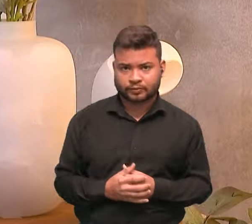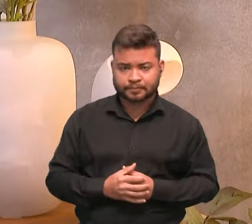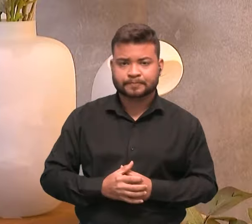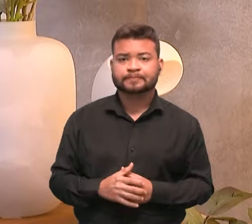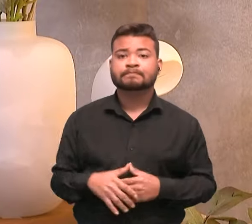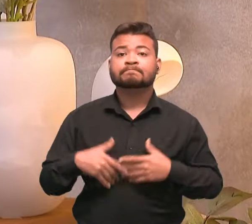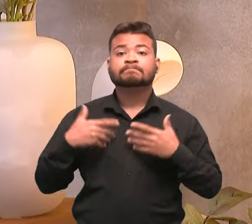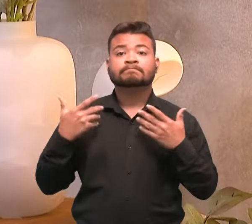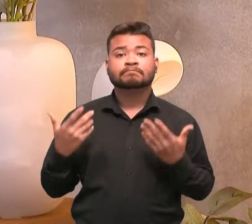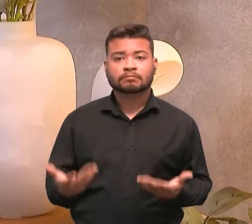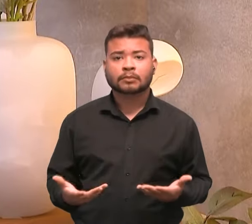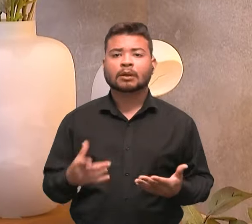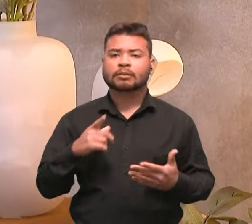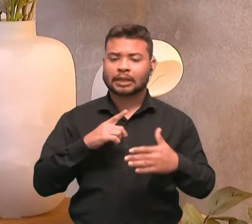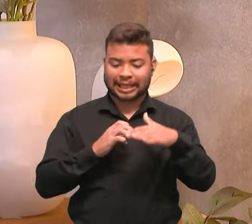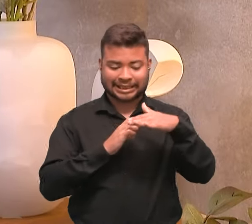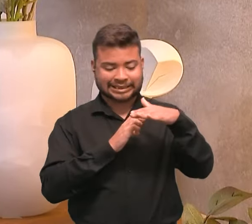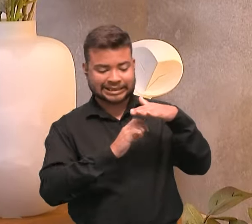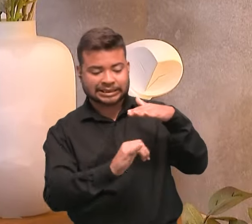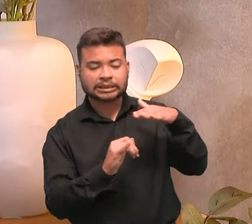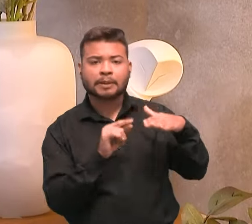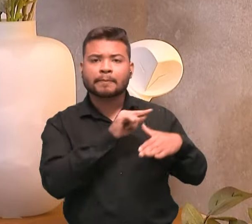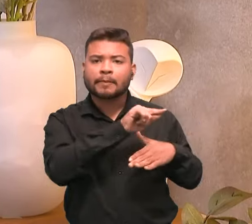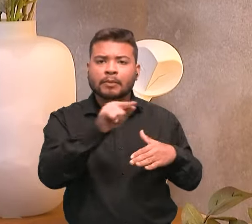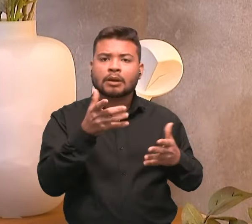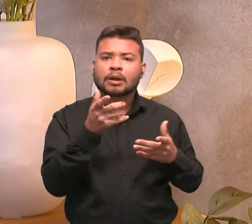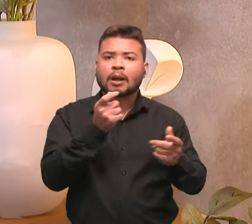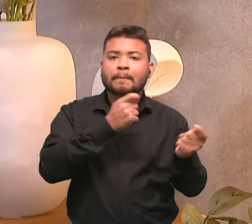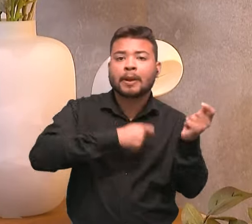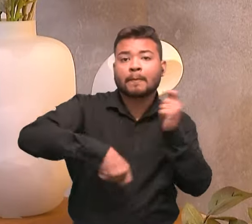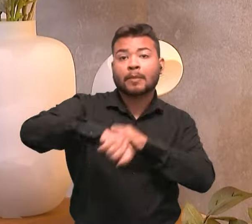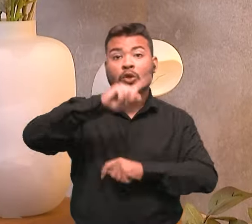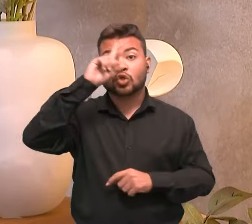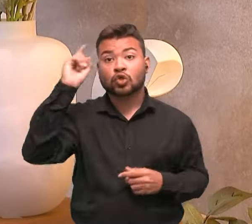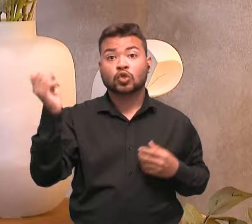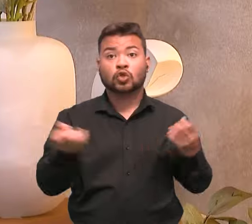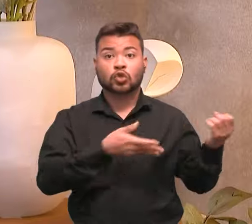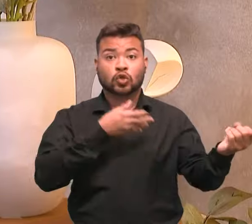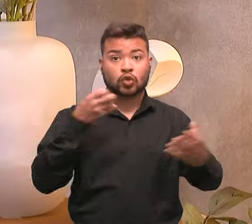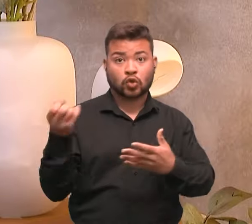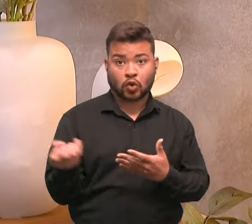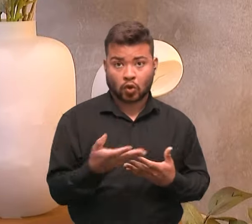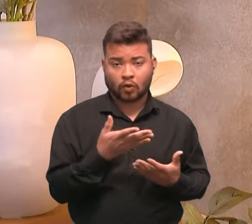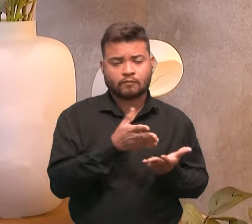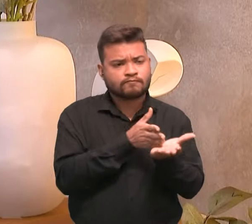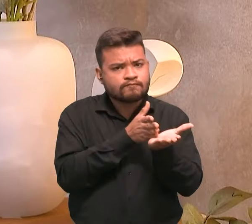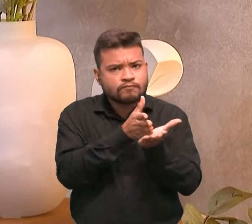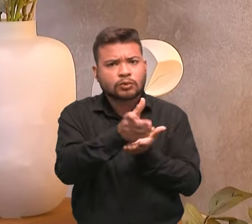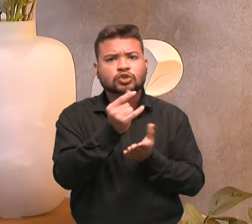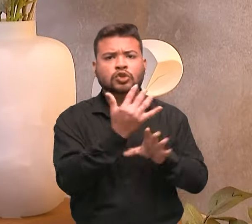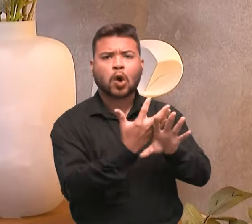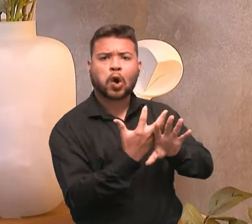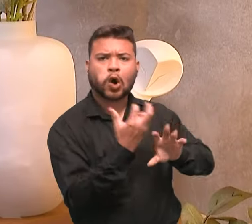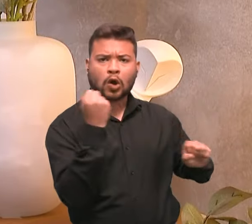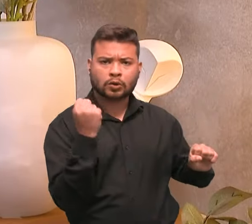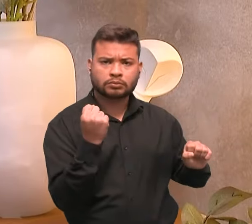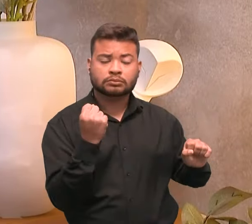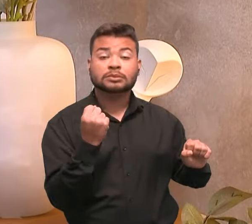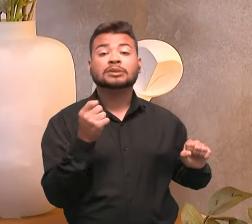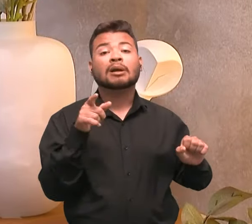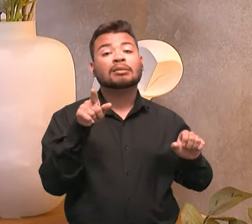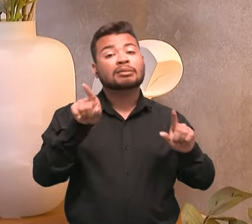além dessas startups que primam aí por serem negócios inovadores, com viés realmente de capitalização, nós